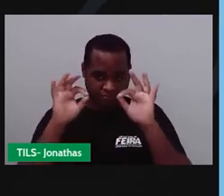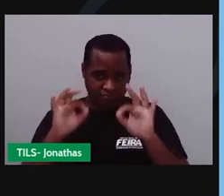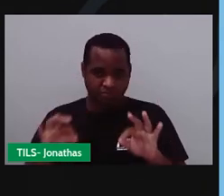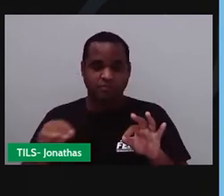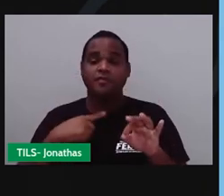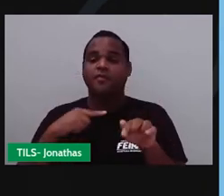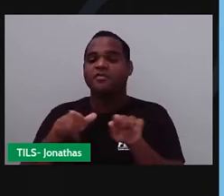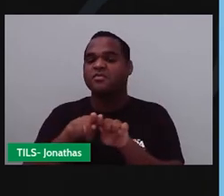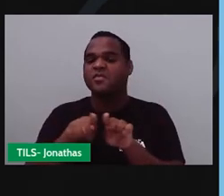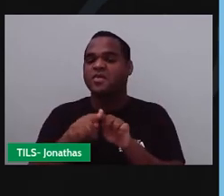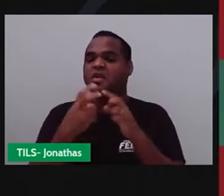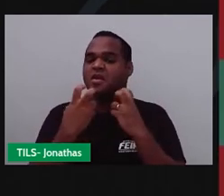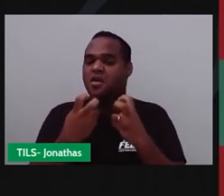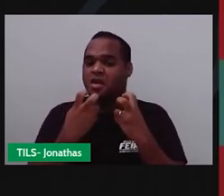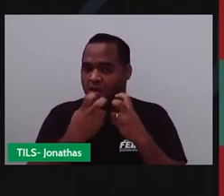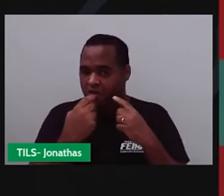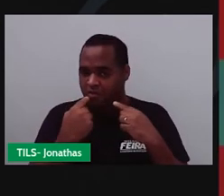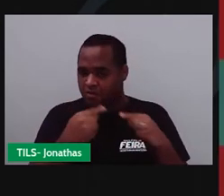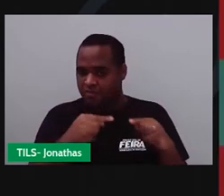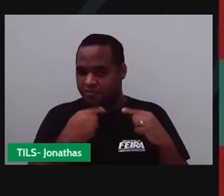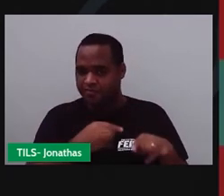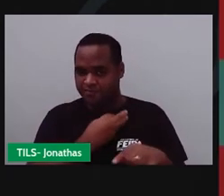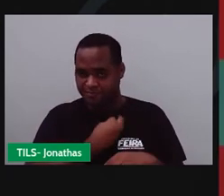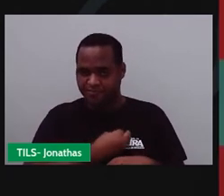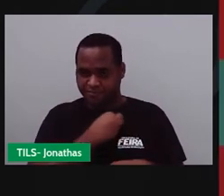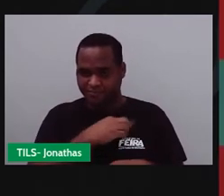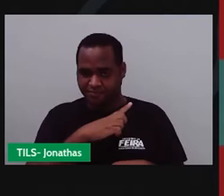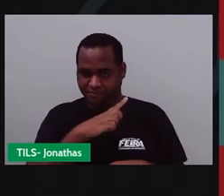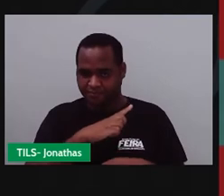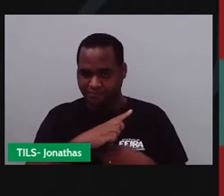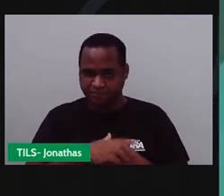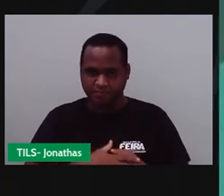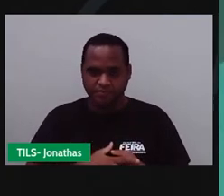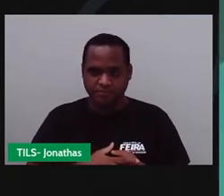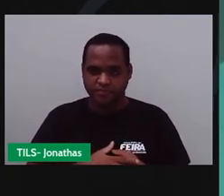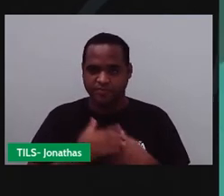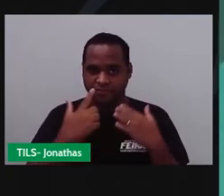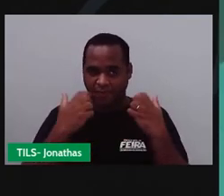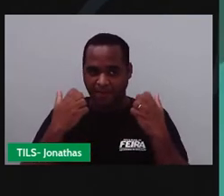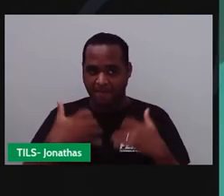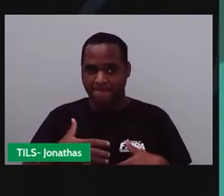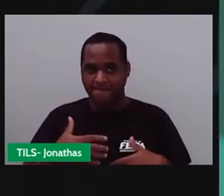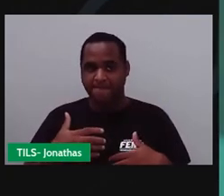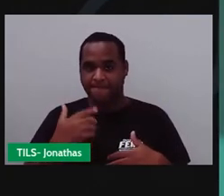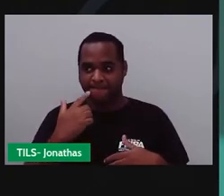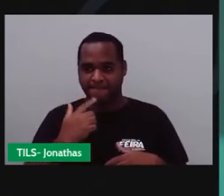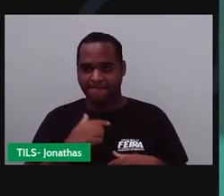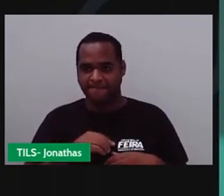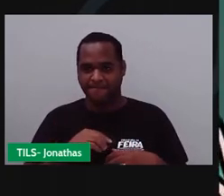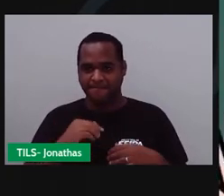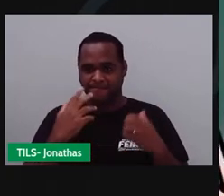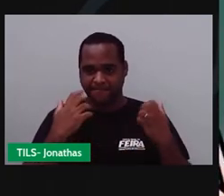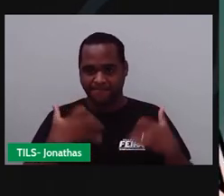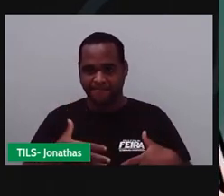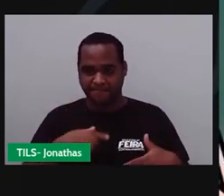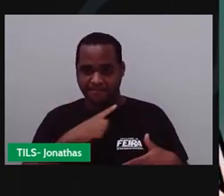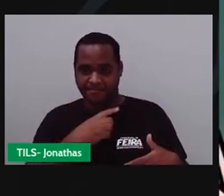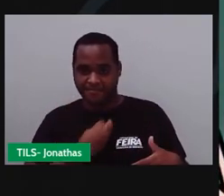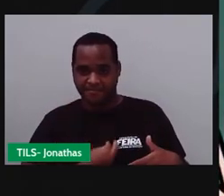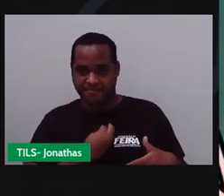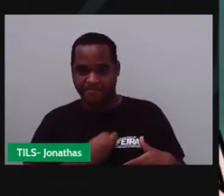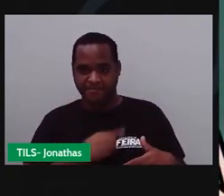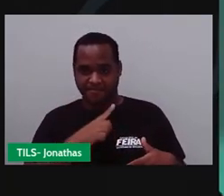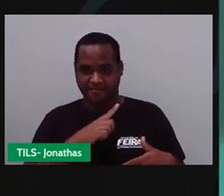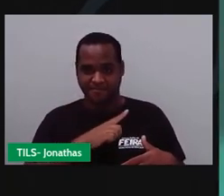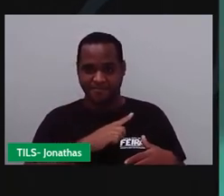também. Você precisa me defender, viu? Empreste os óculos a ele, Charlotte. Vamos ver o que ele vai ver. Coloque os óculos, meu rapaz. Então,